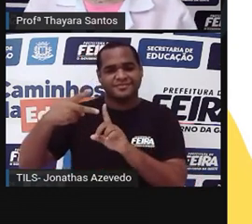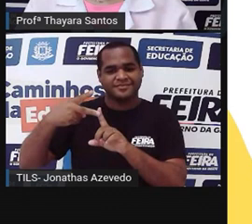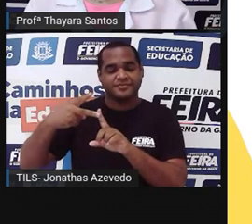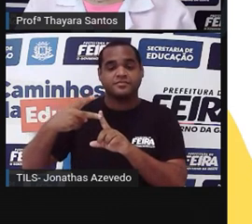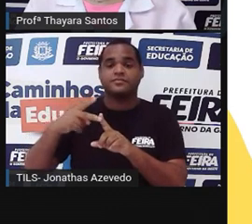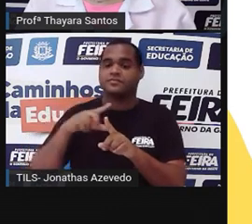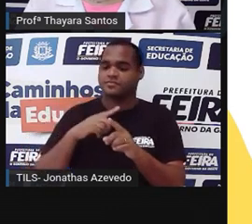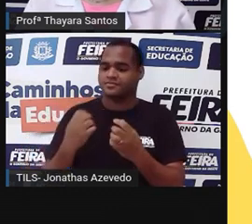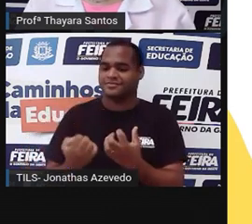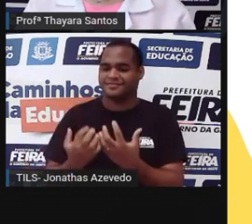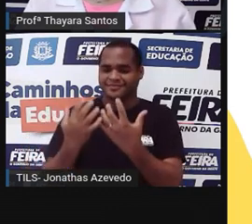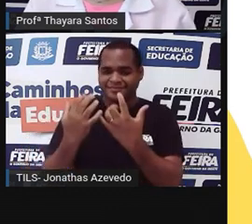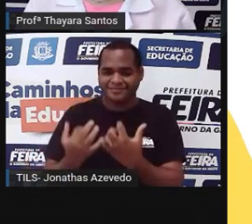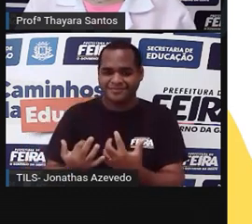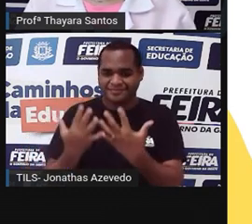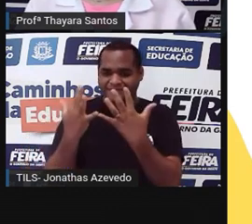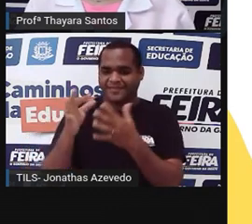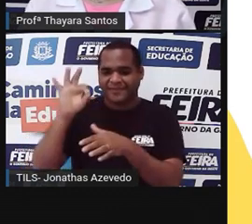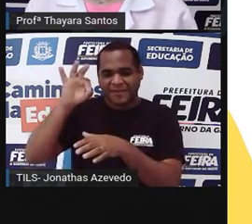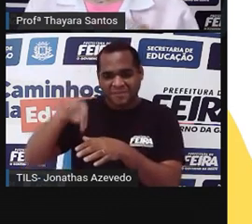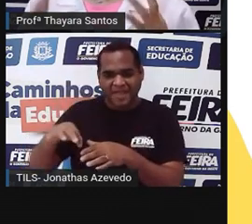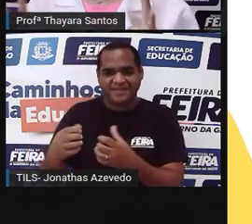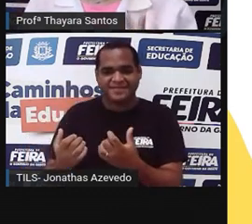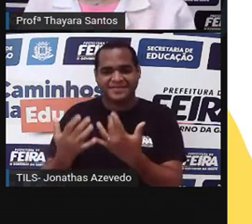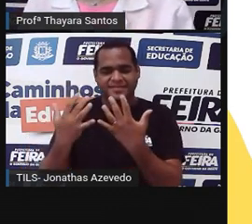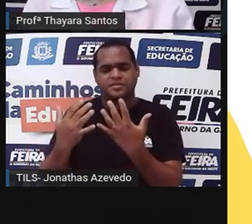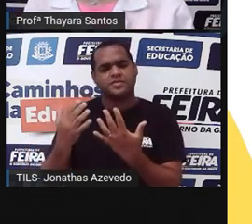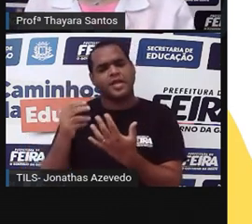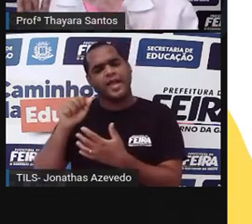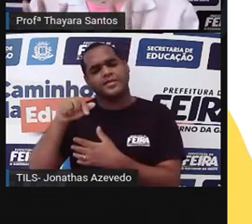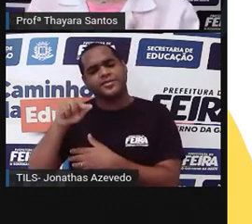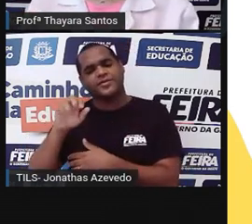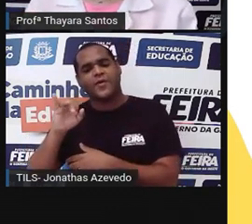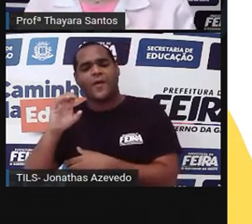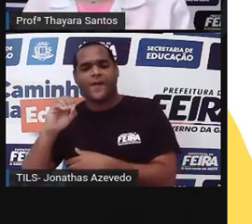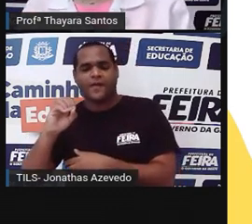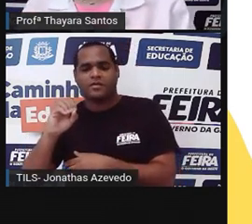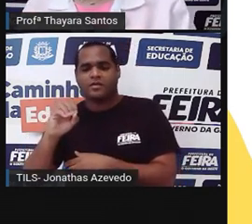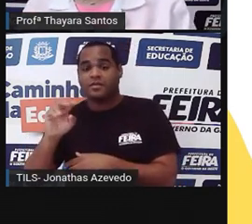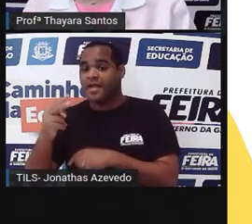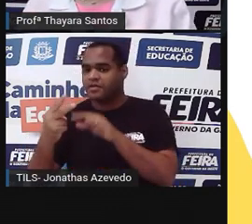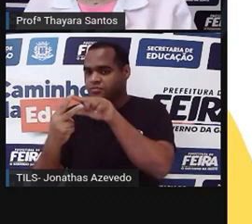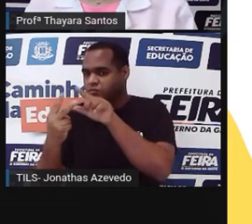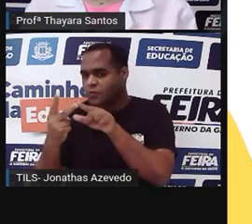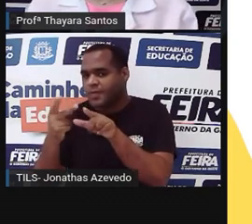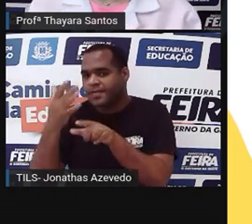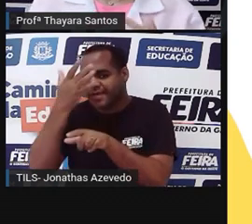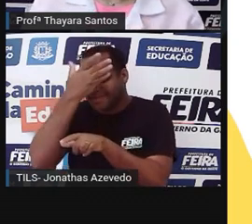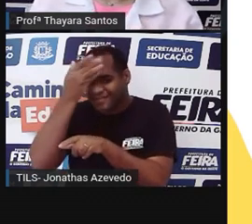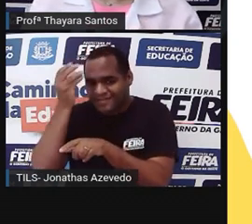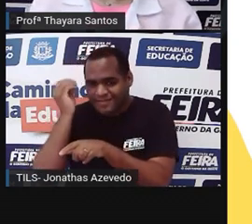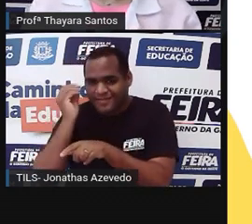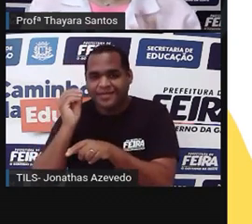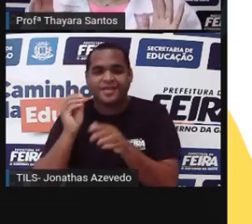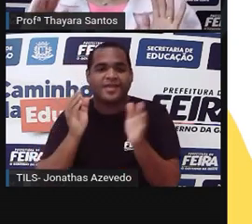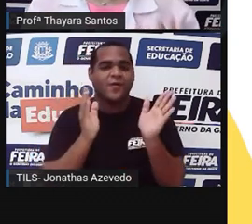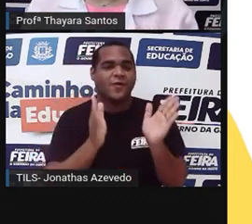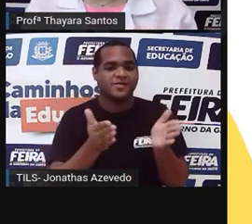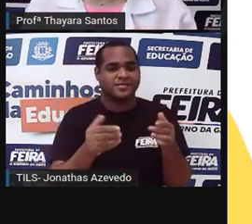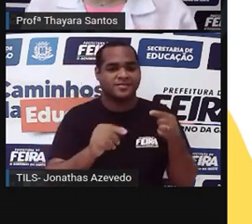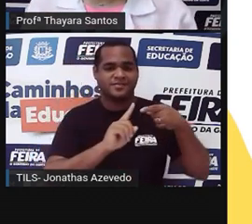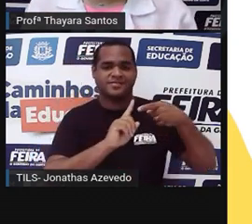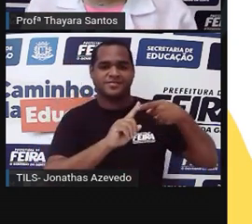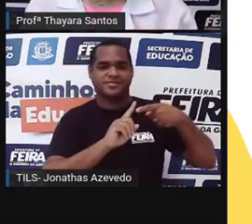gimnosperma e as angiospermas. Mas esses dois aqui a gente vai esquecer um pouquinho por enquanto e vamos estudar hoje